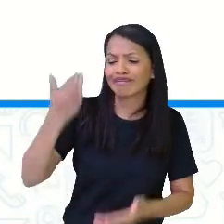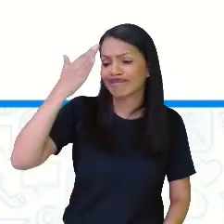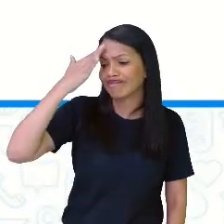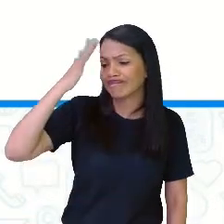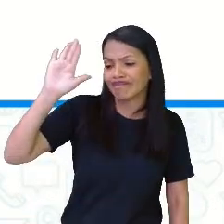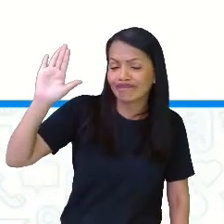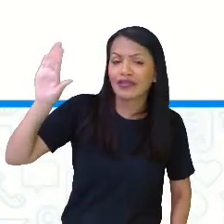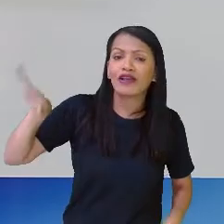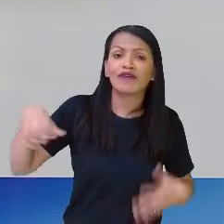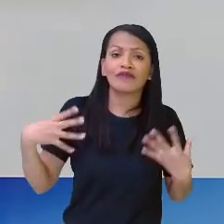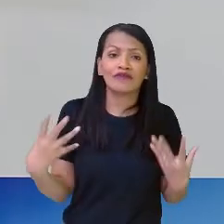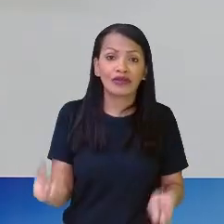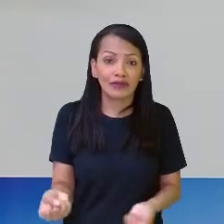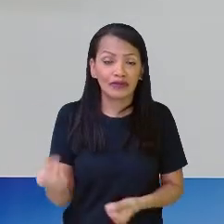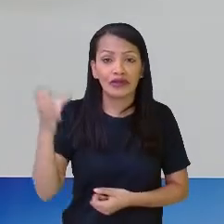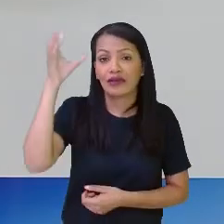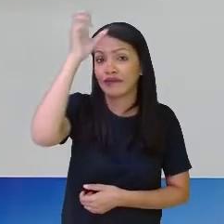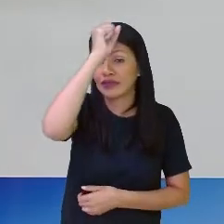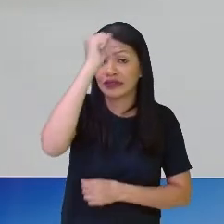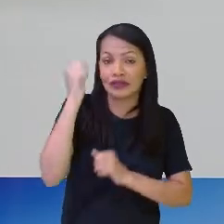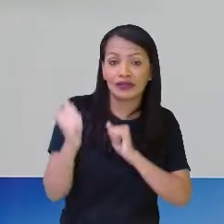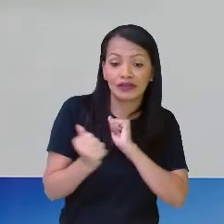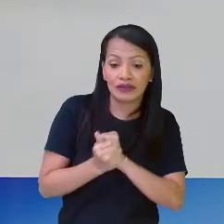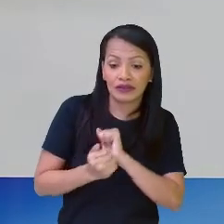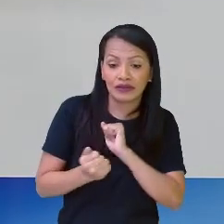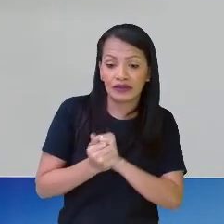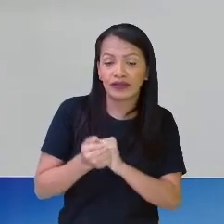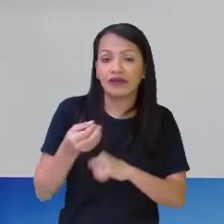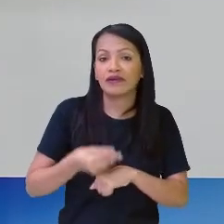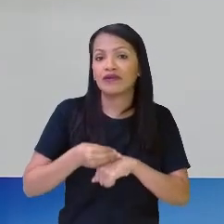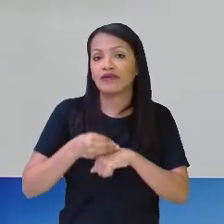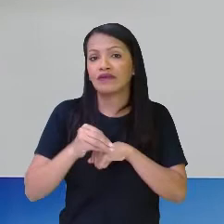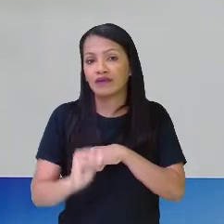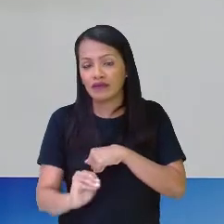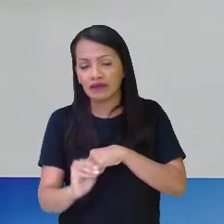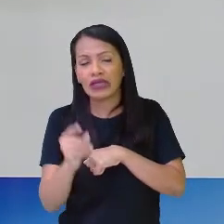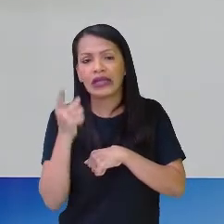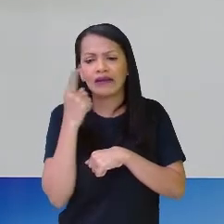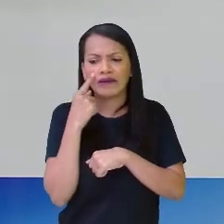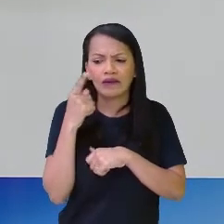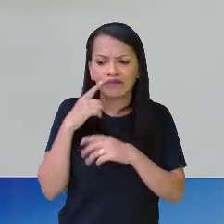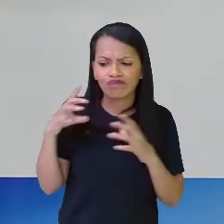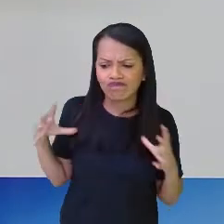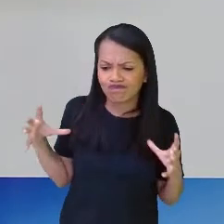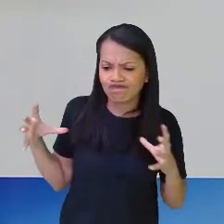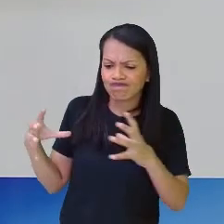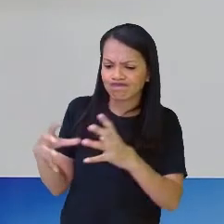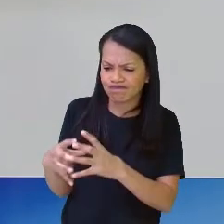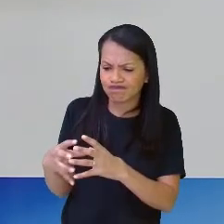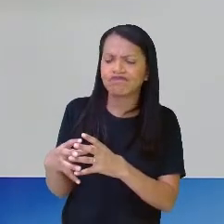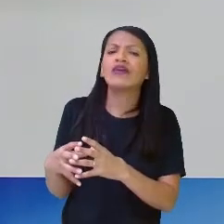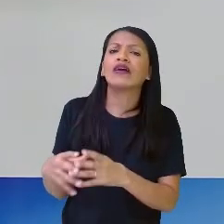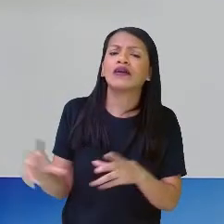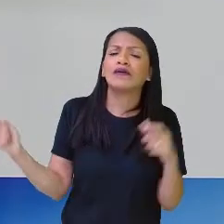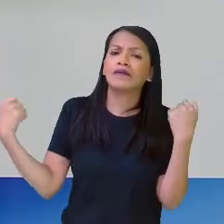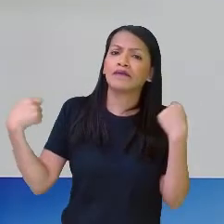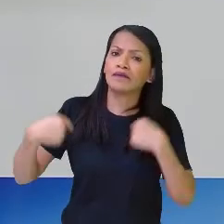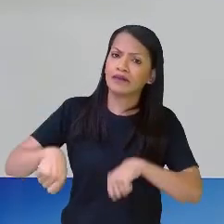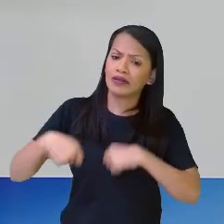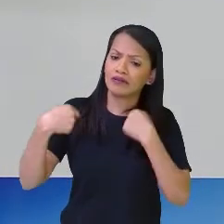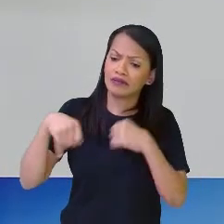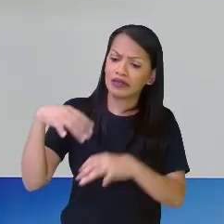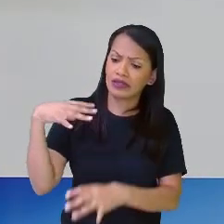então vamos aprender aqui juntos. Olha a dica. Quando você pegar uma quantidade e você precisar